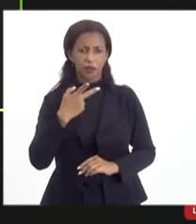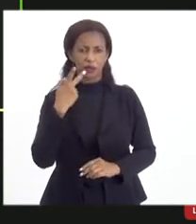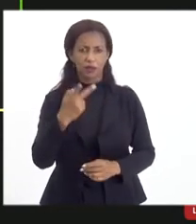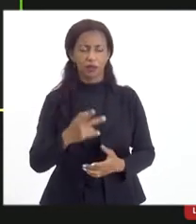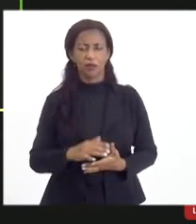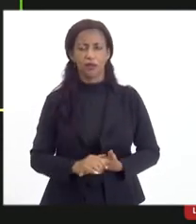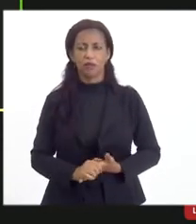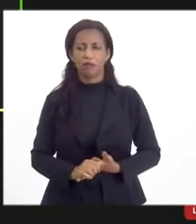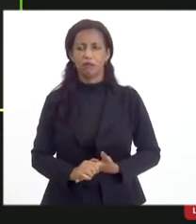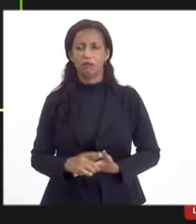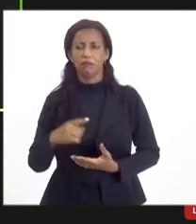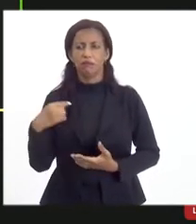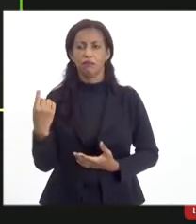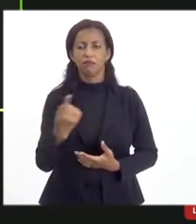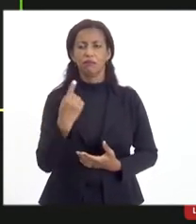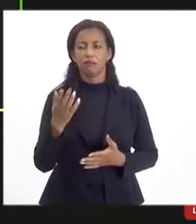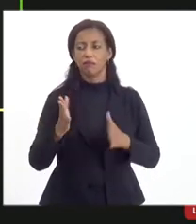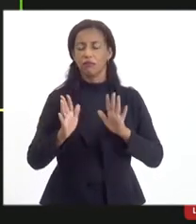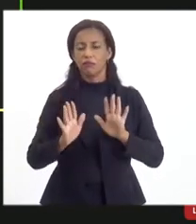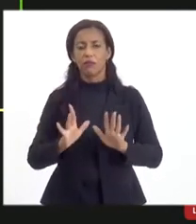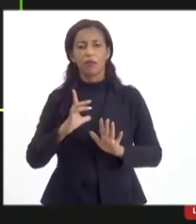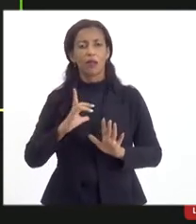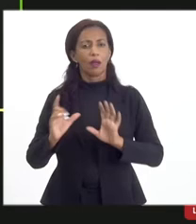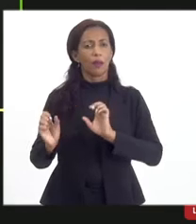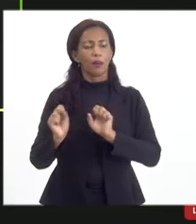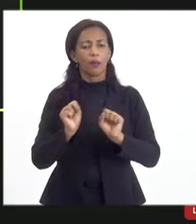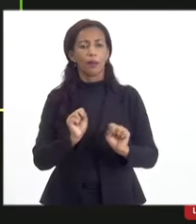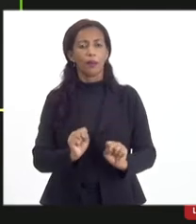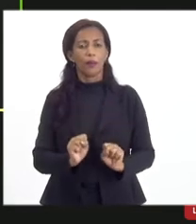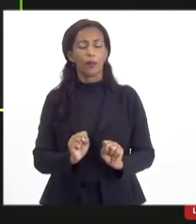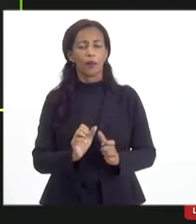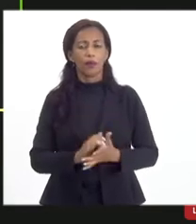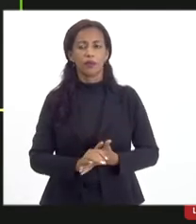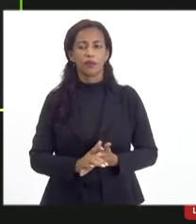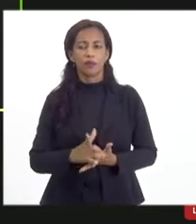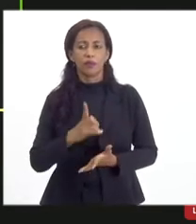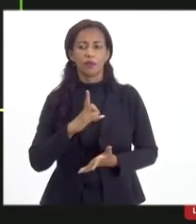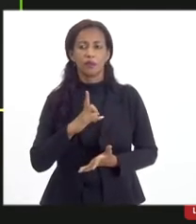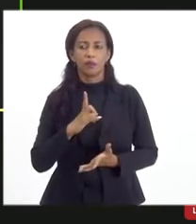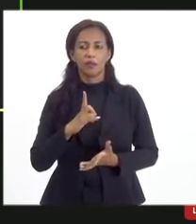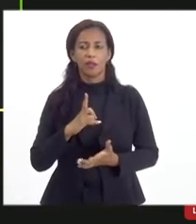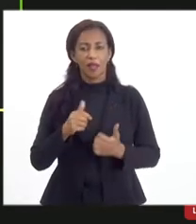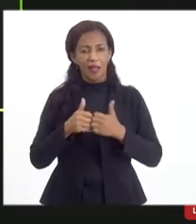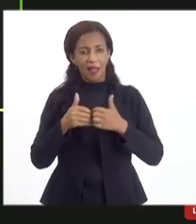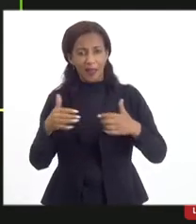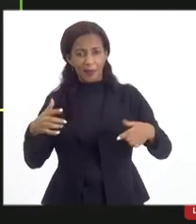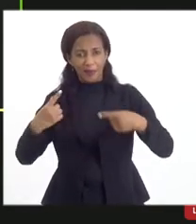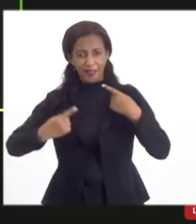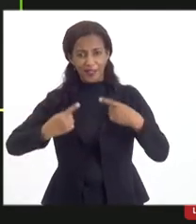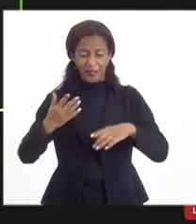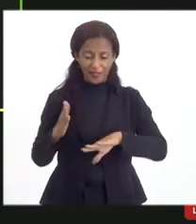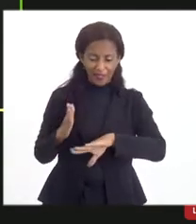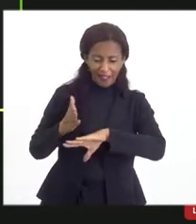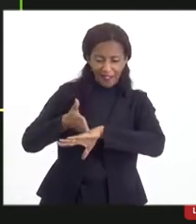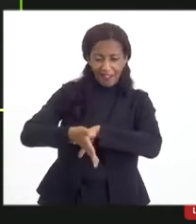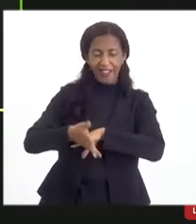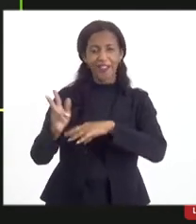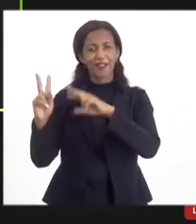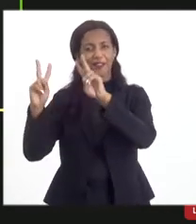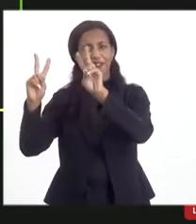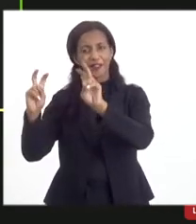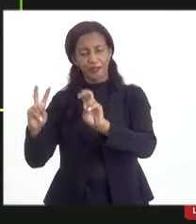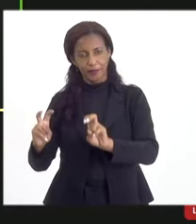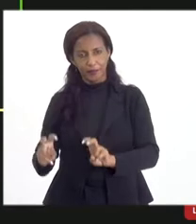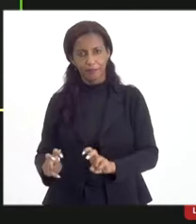a gente até pode já, né, abrir um pouco a discussão que você já acabou entrando nos temas.